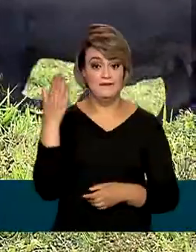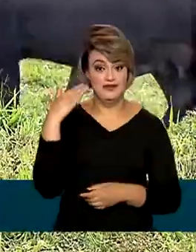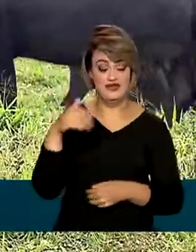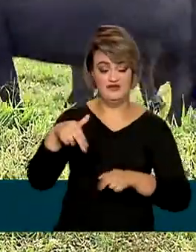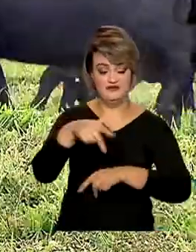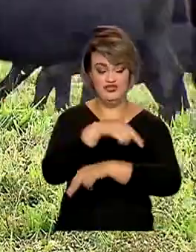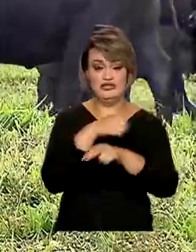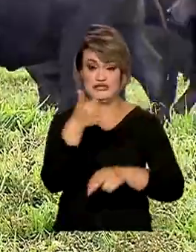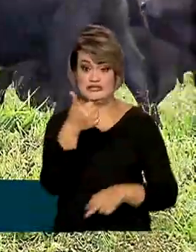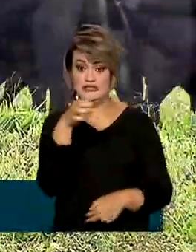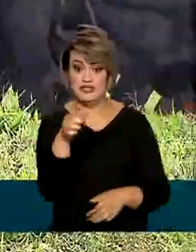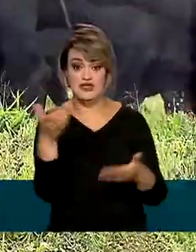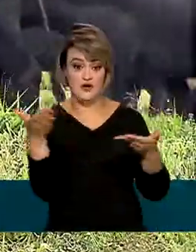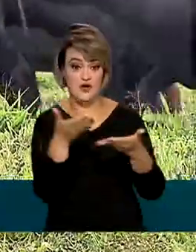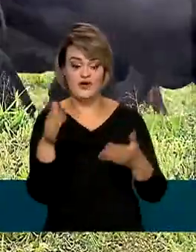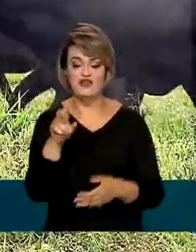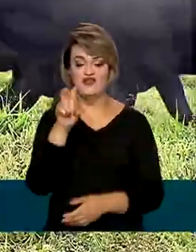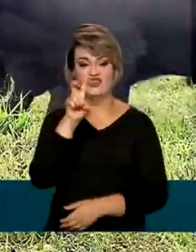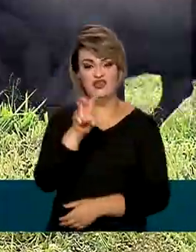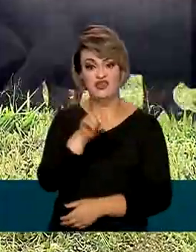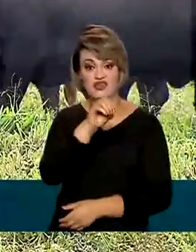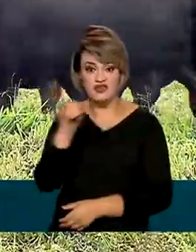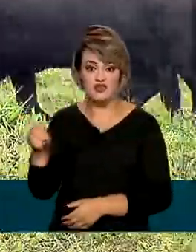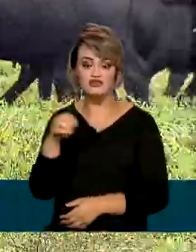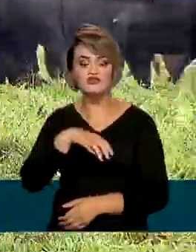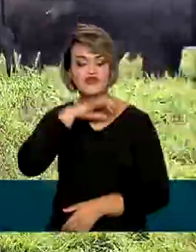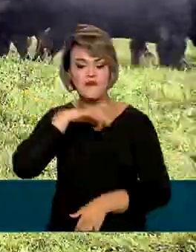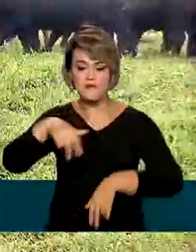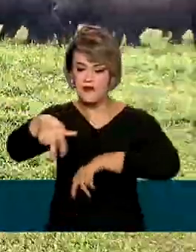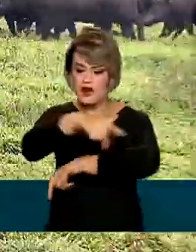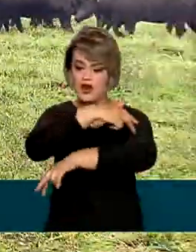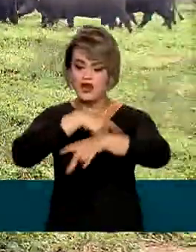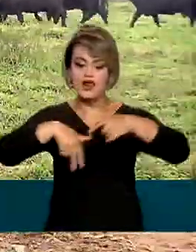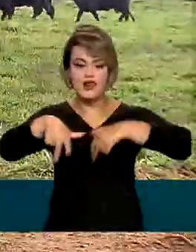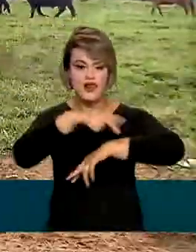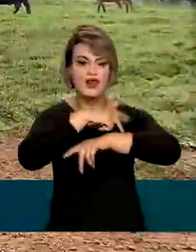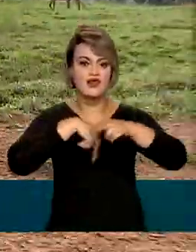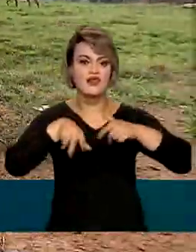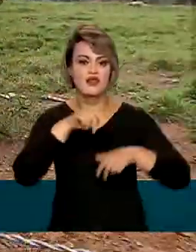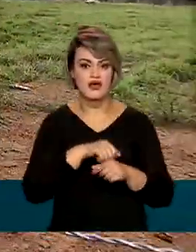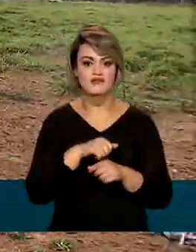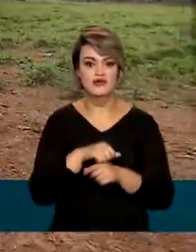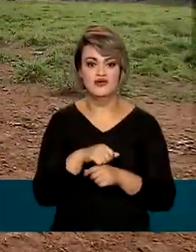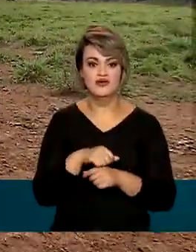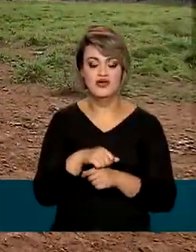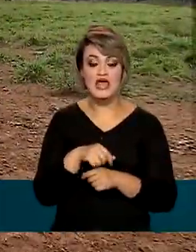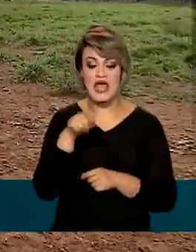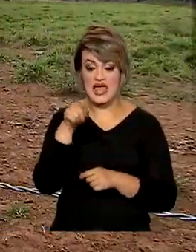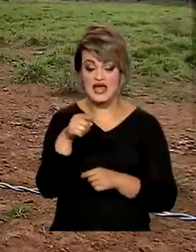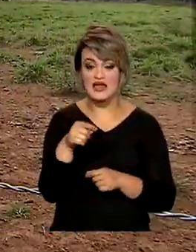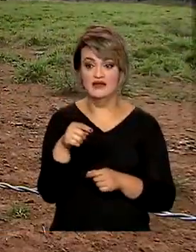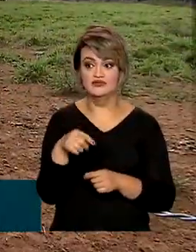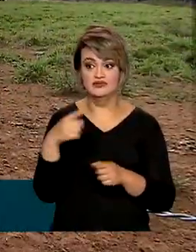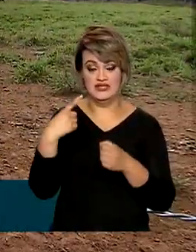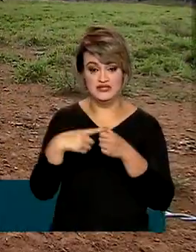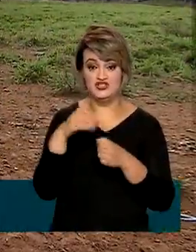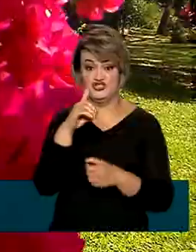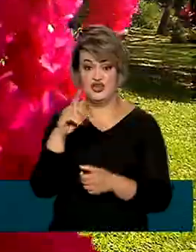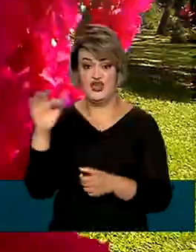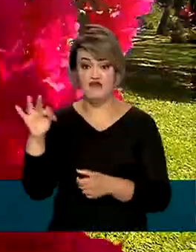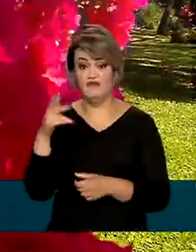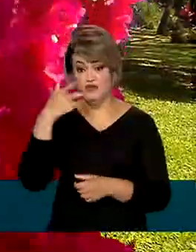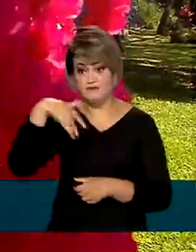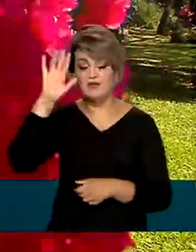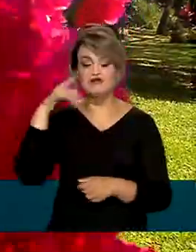e agora já conta com 500 animais, o que a torna a maior criadora da espécie no Distrito Federal.